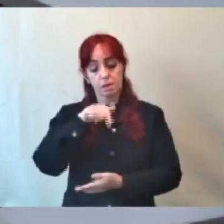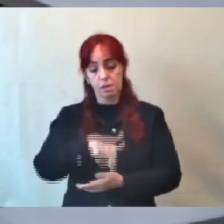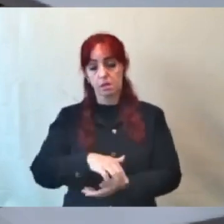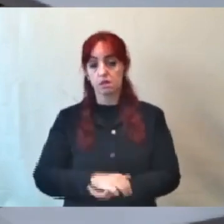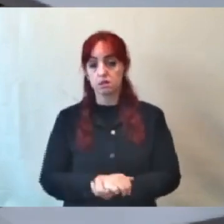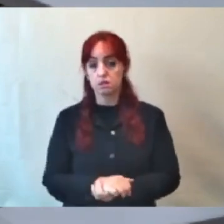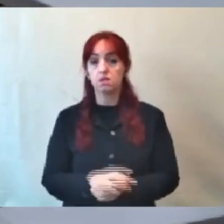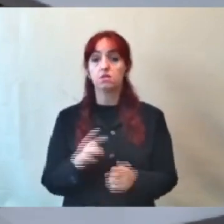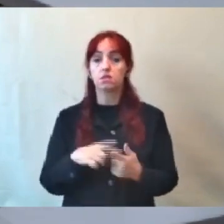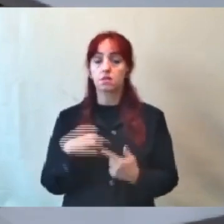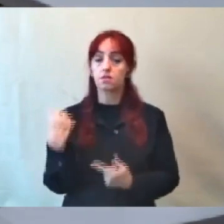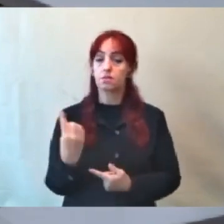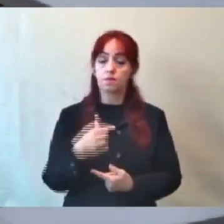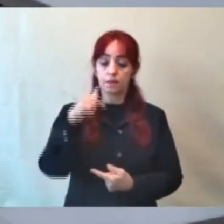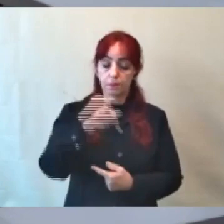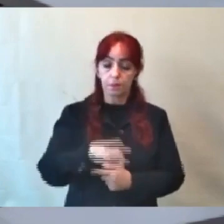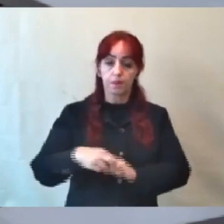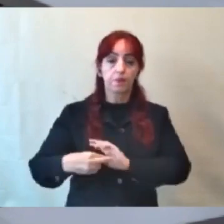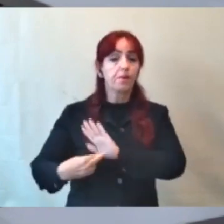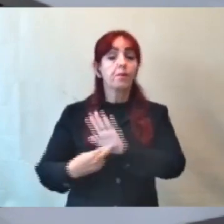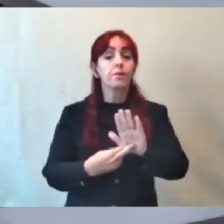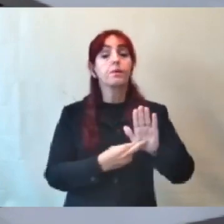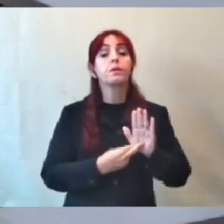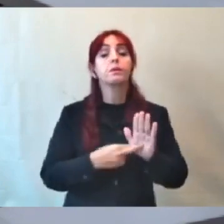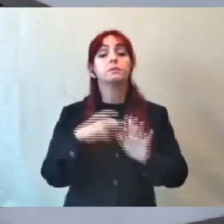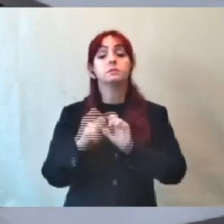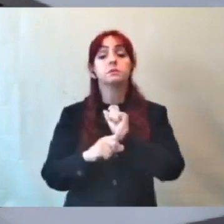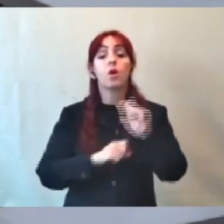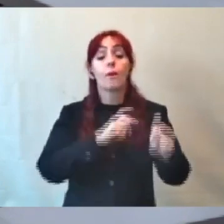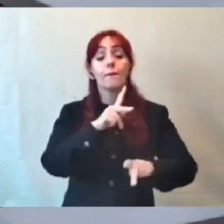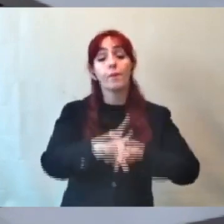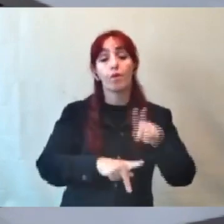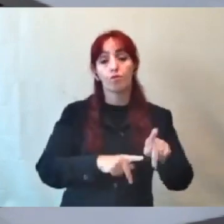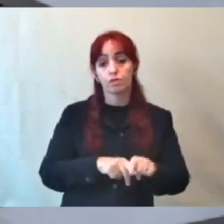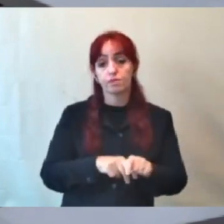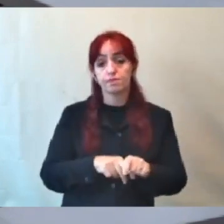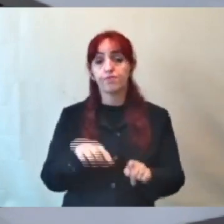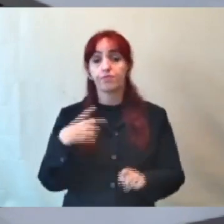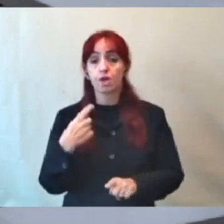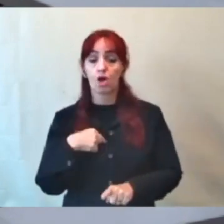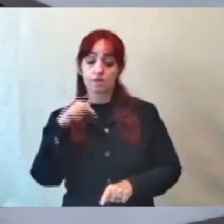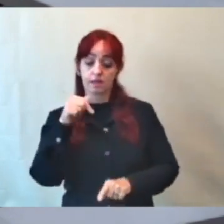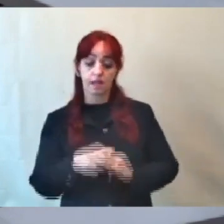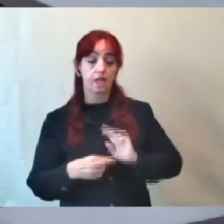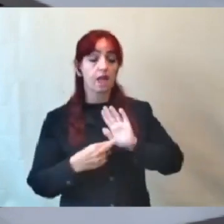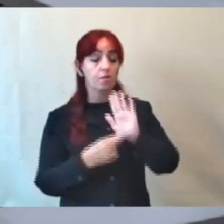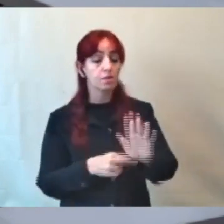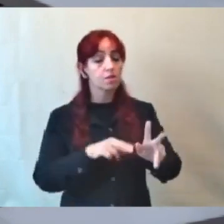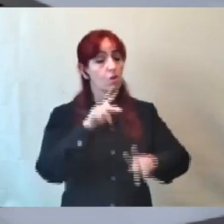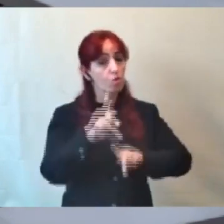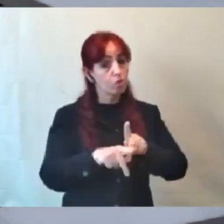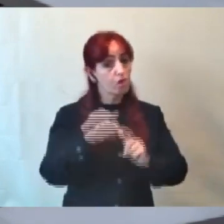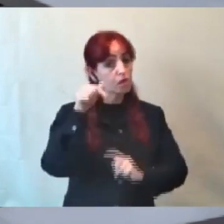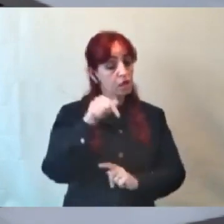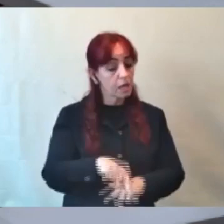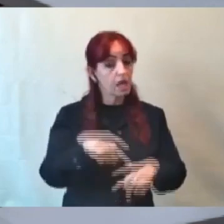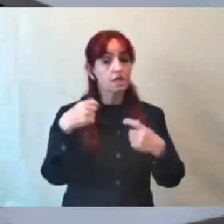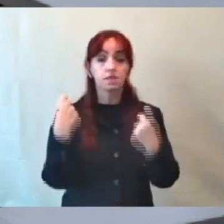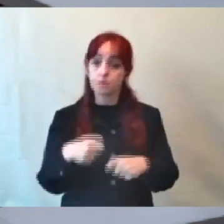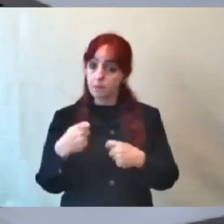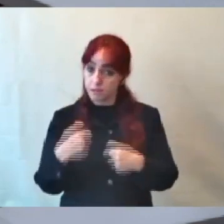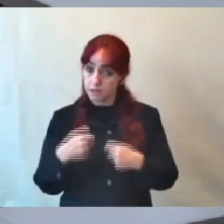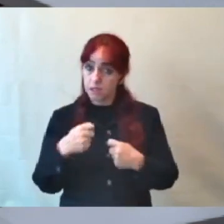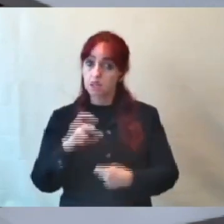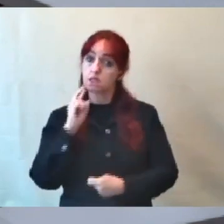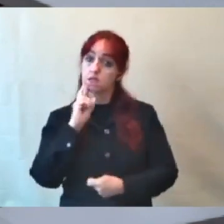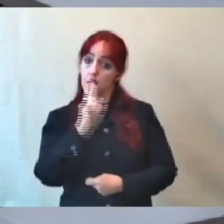estamos aqui representando um povo e esse povo, eles precisam ser correspondido, eles